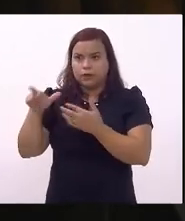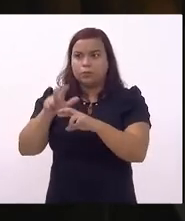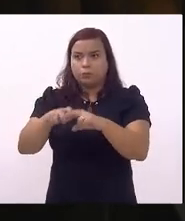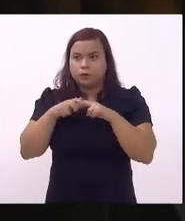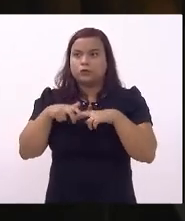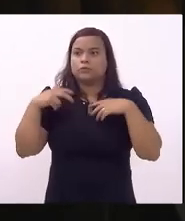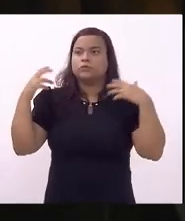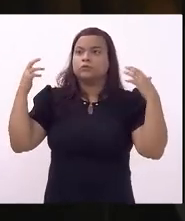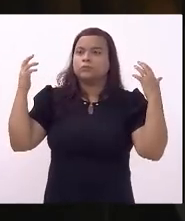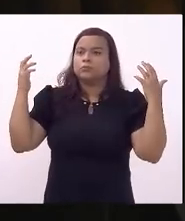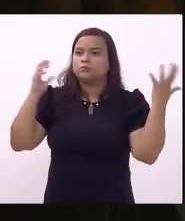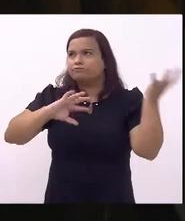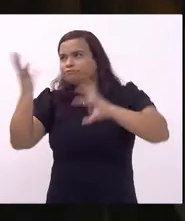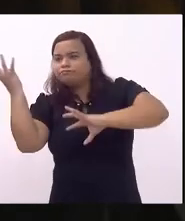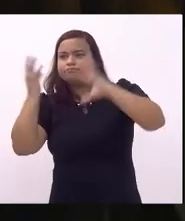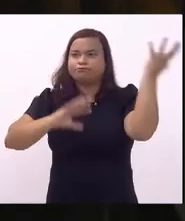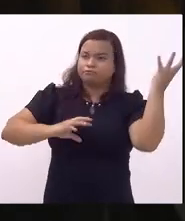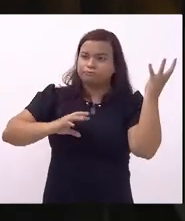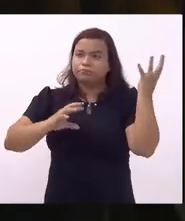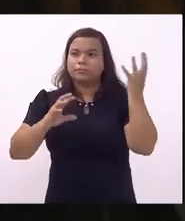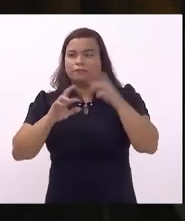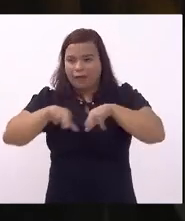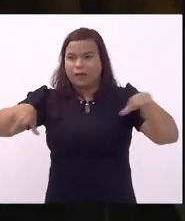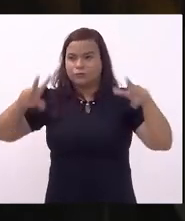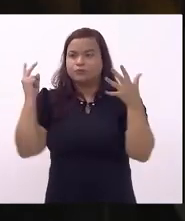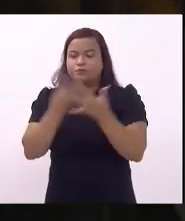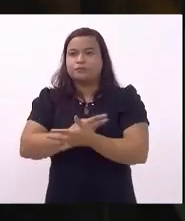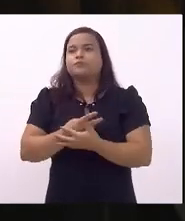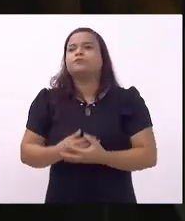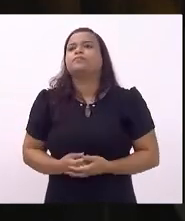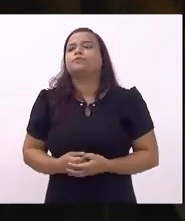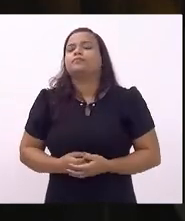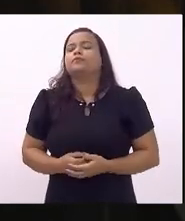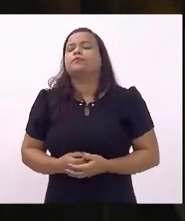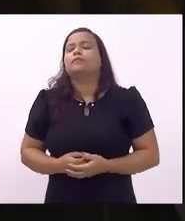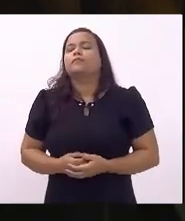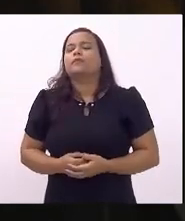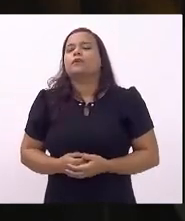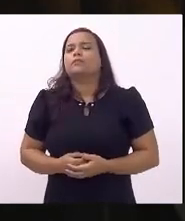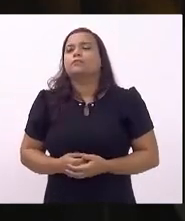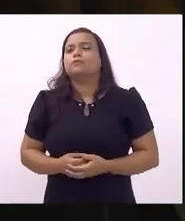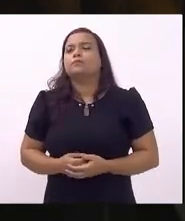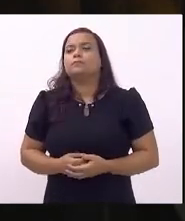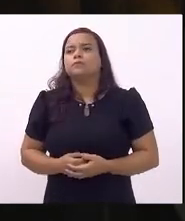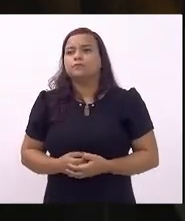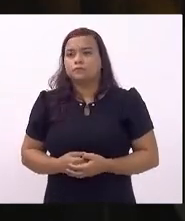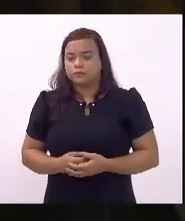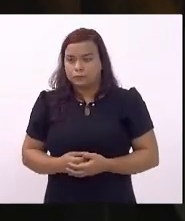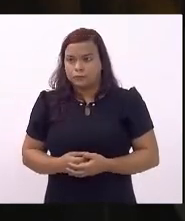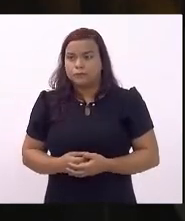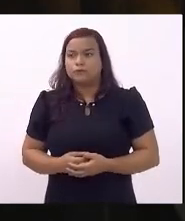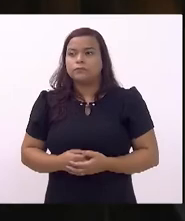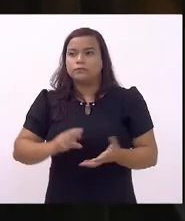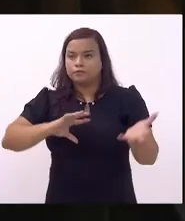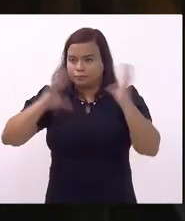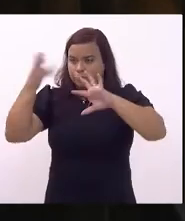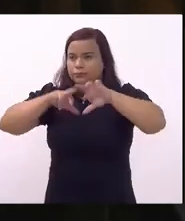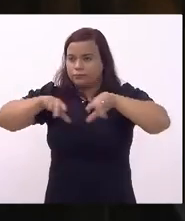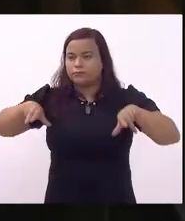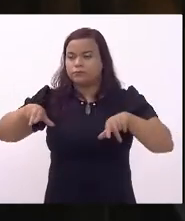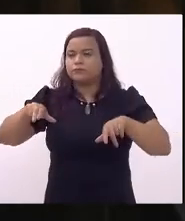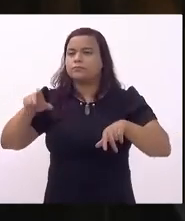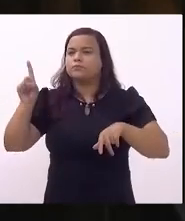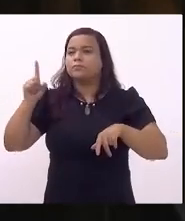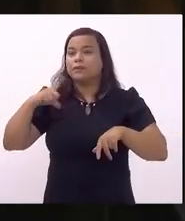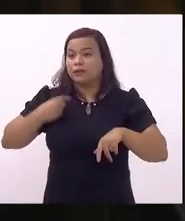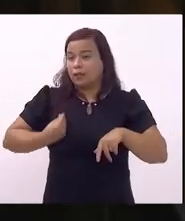das intempéries por causa das tragédias enfim e dessas desses desastres naturais estava lá